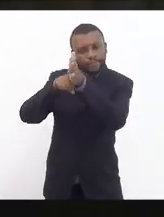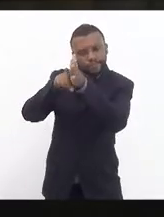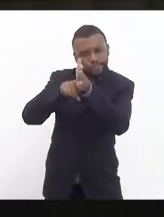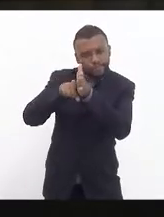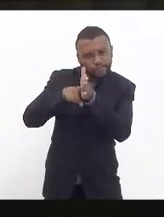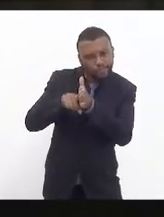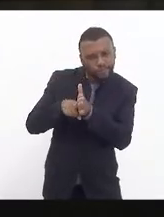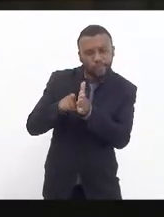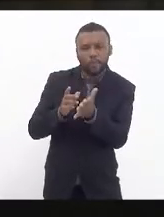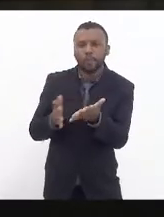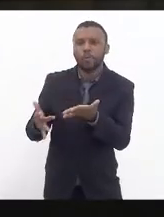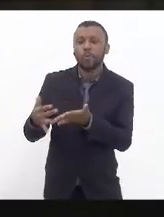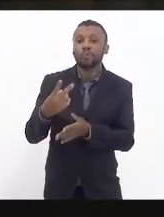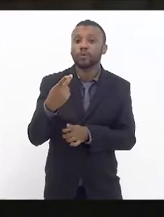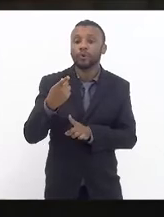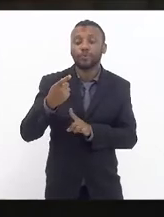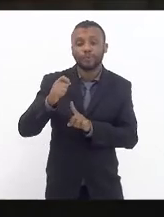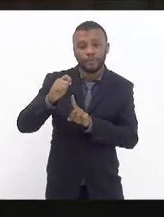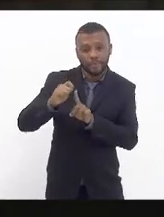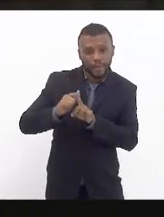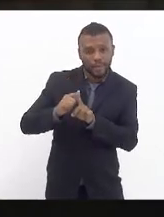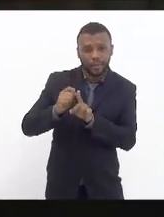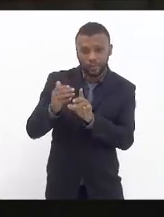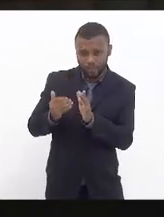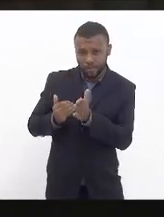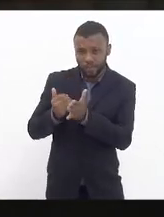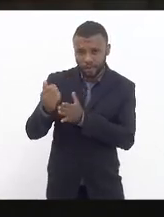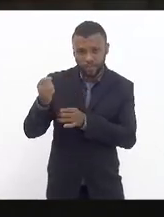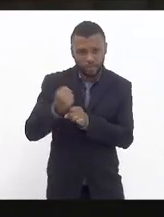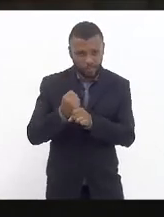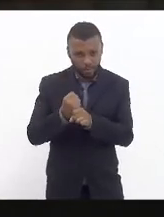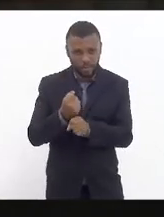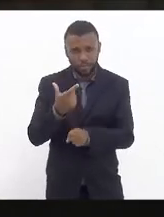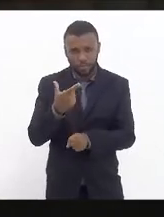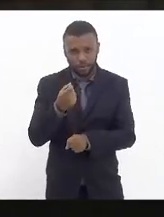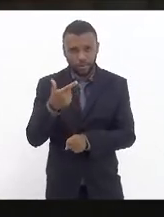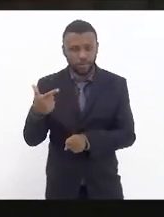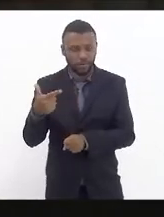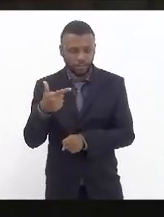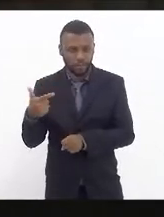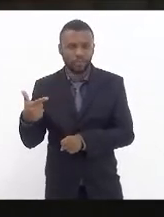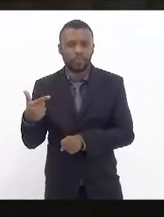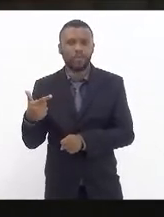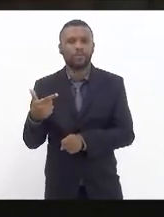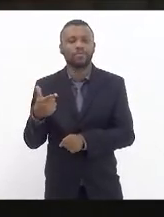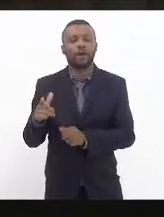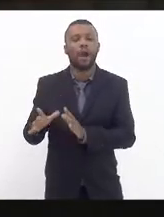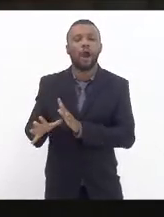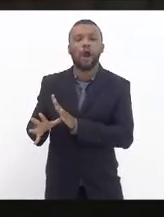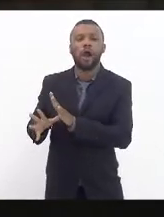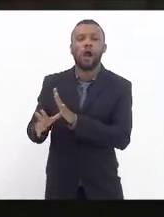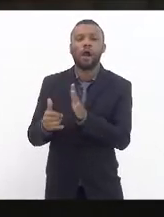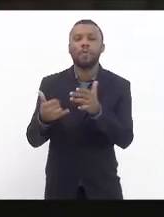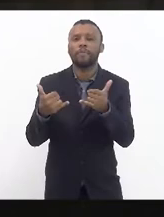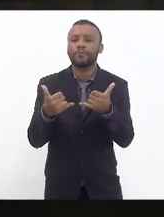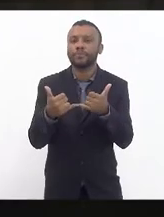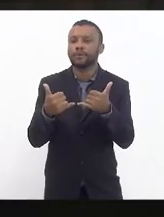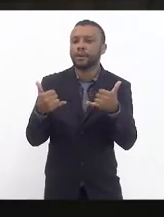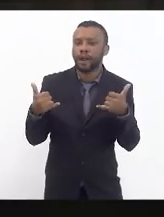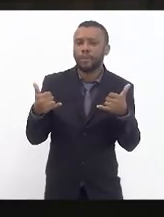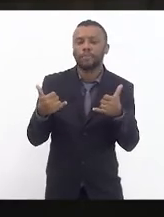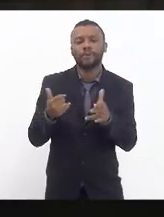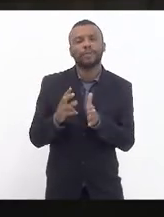meses do ano viu deputado nos dois primeiros meses do ano cheijou furto de cabo da